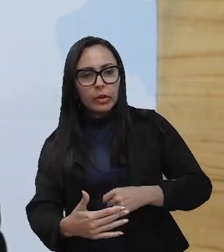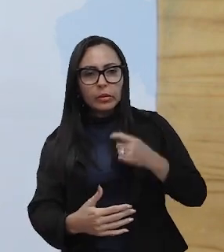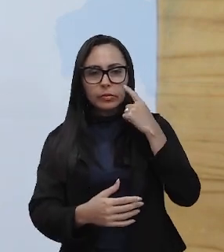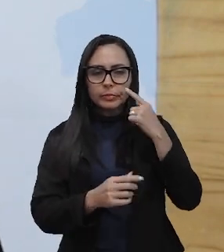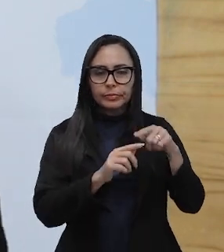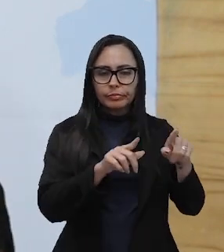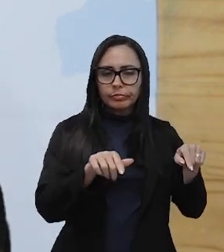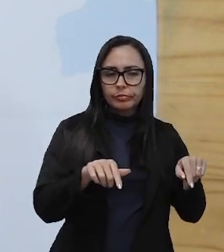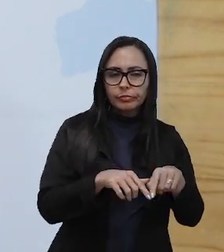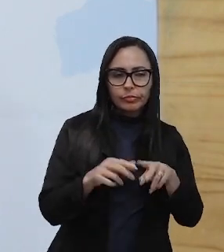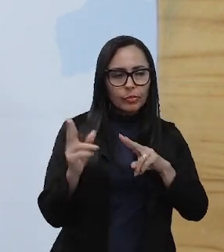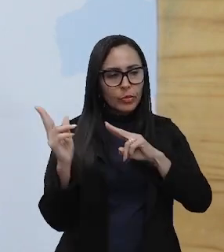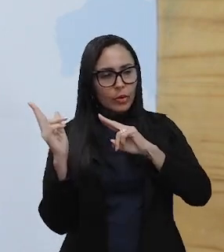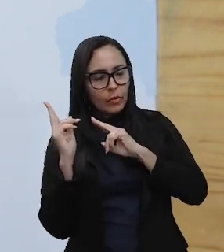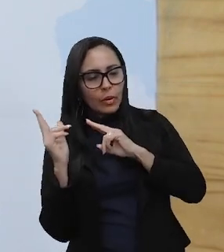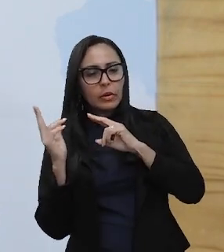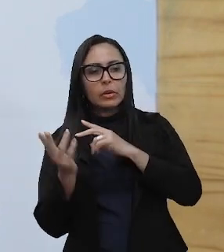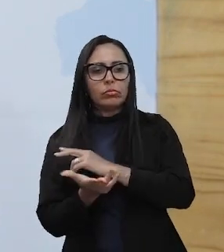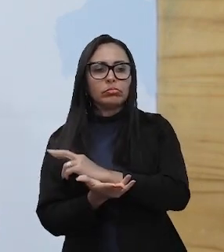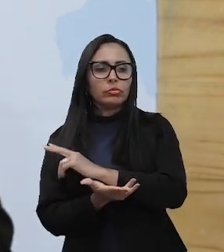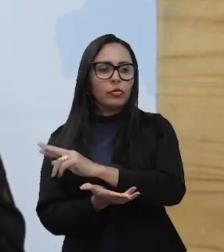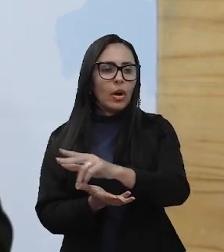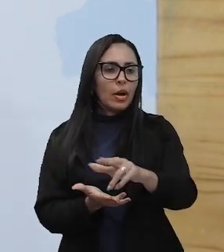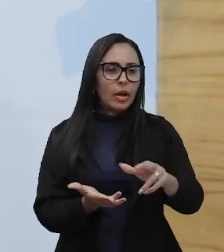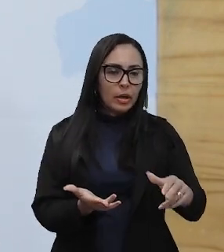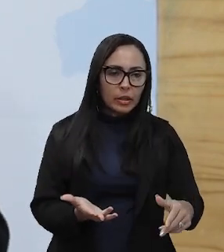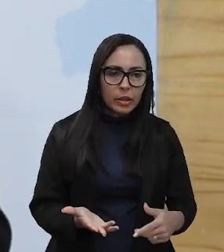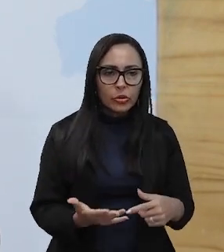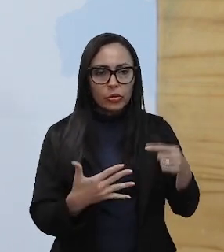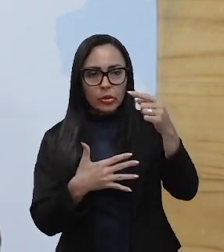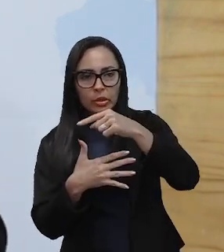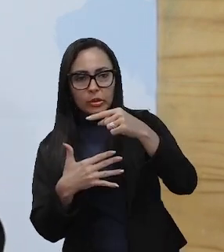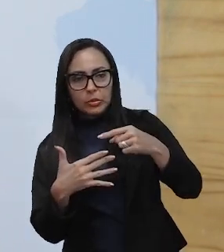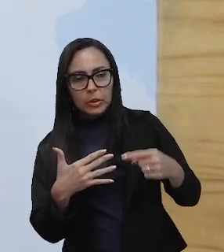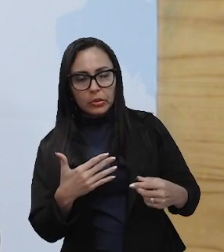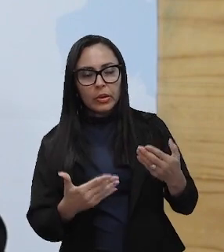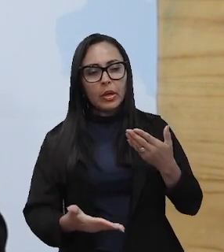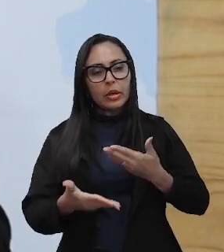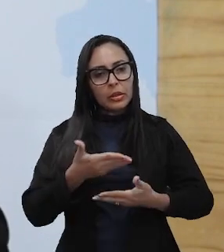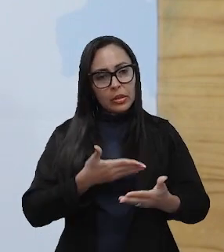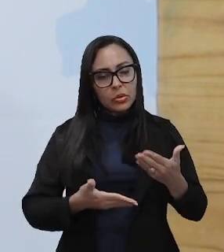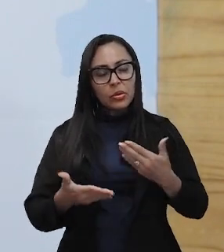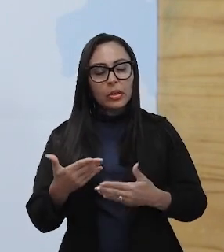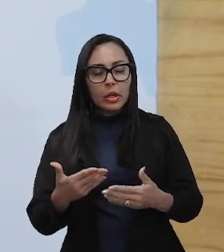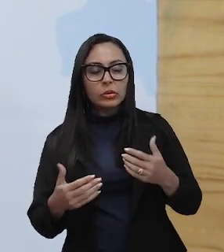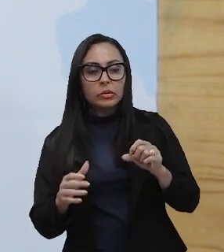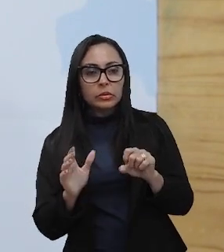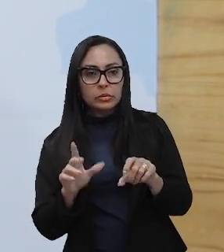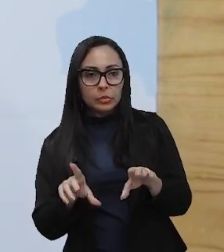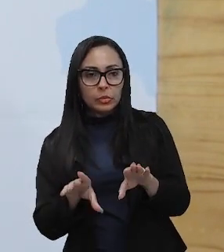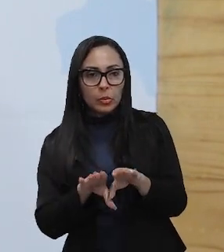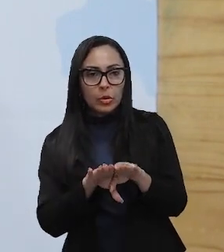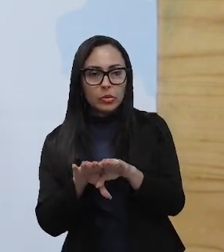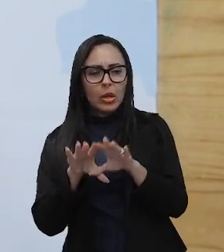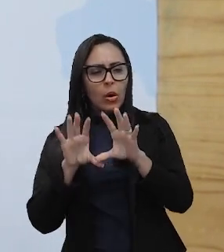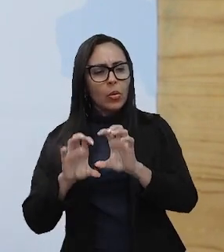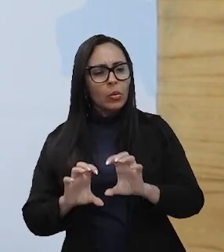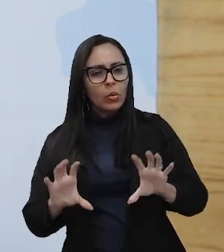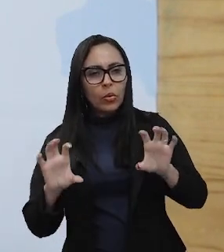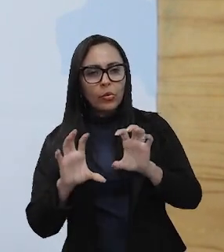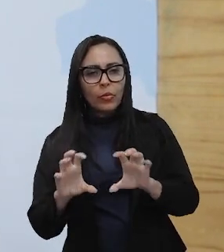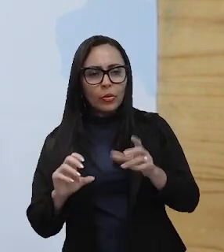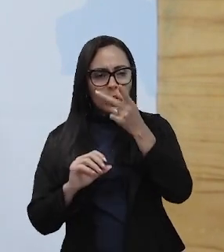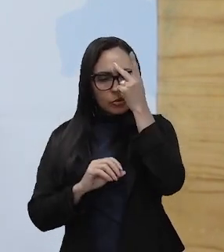quarto. Então, todos esses aspectos também são relacionados à Ergonomia e vão proporcionar conforto ao